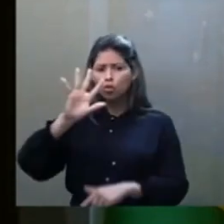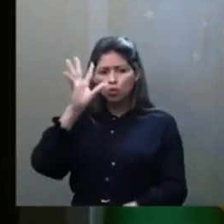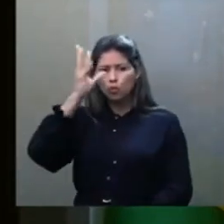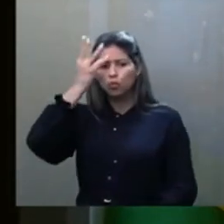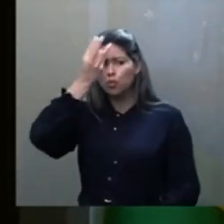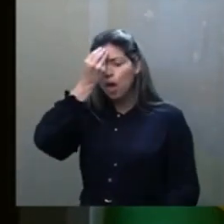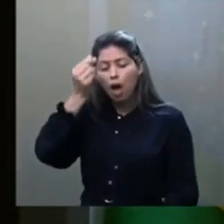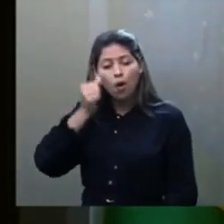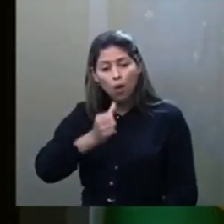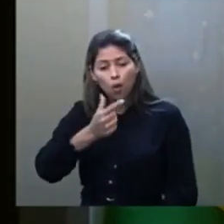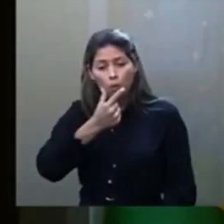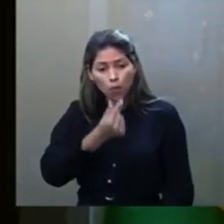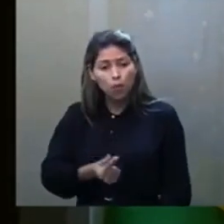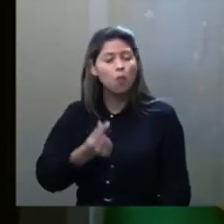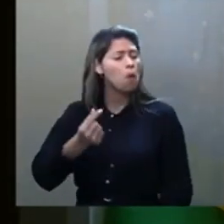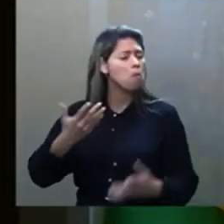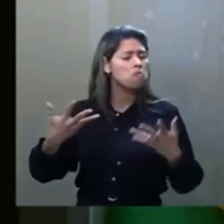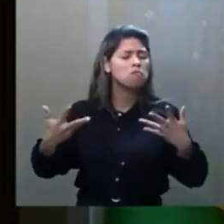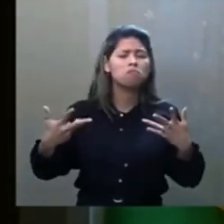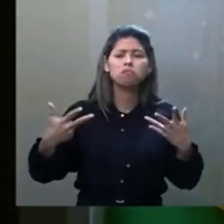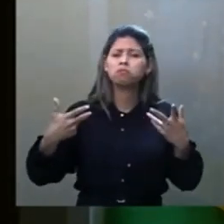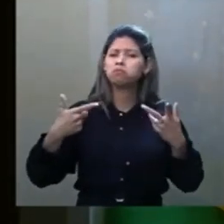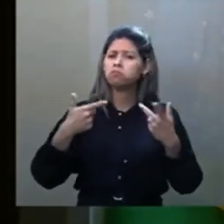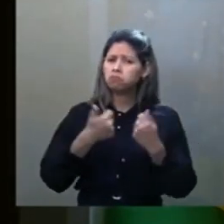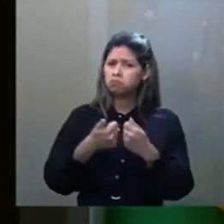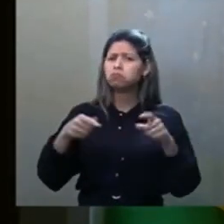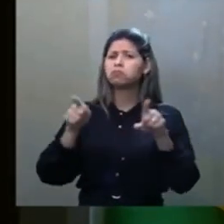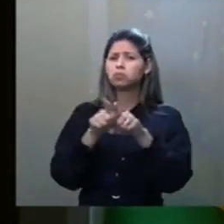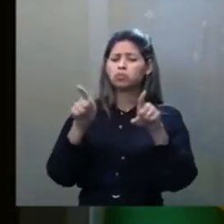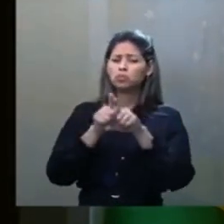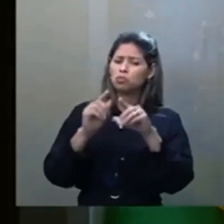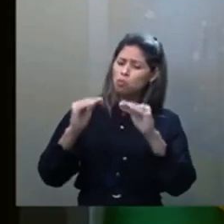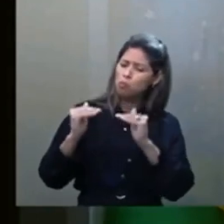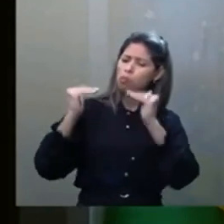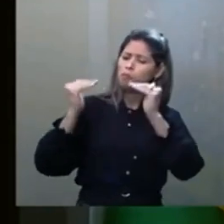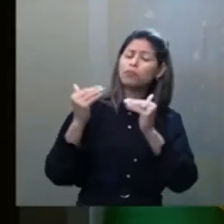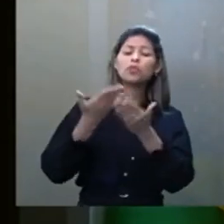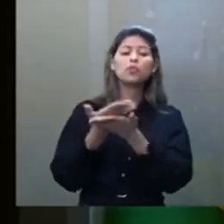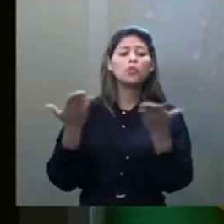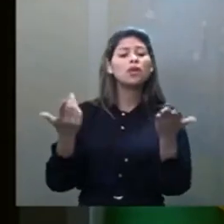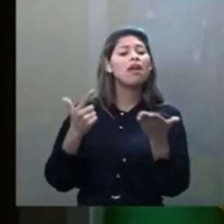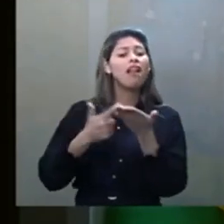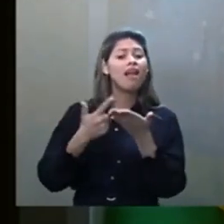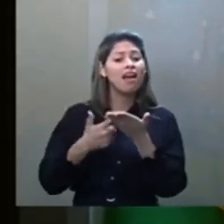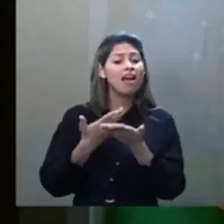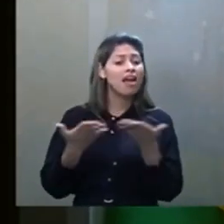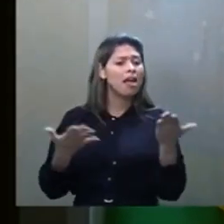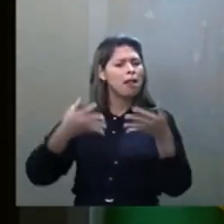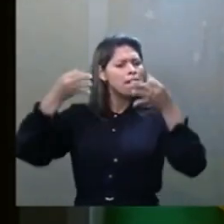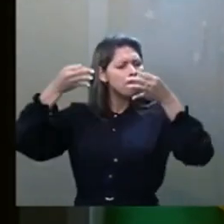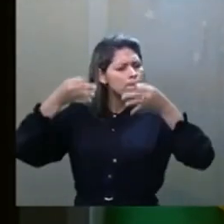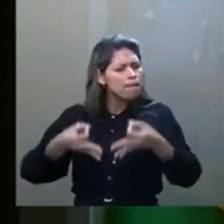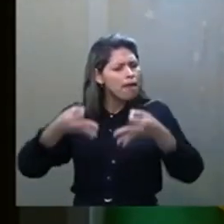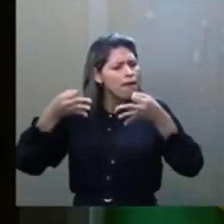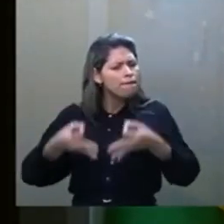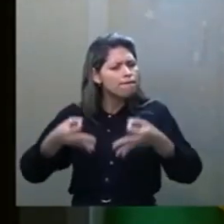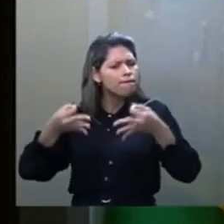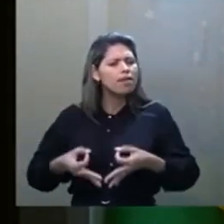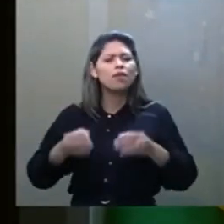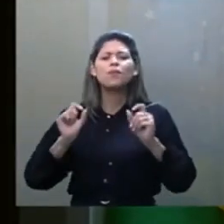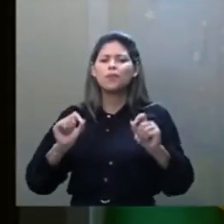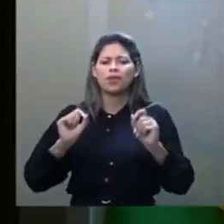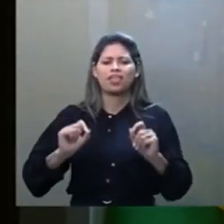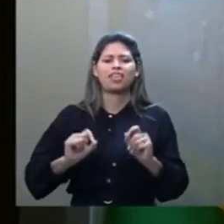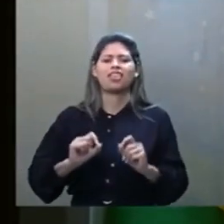e homens extraordinários, também grandes expositores, e a figura notável de Francisco